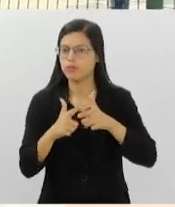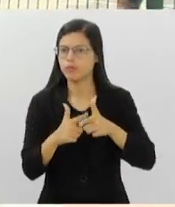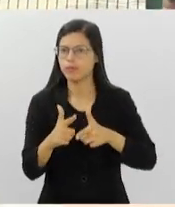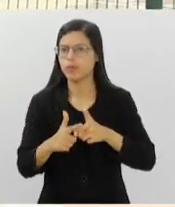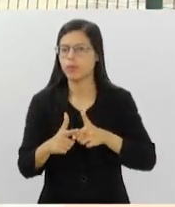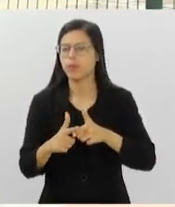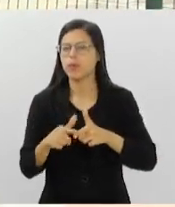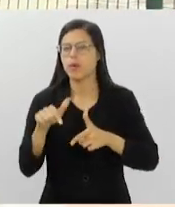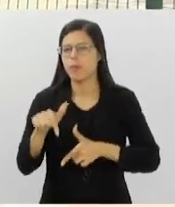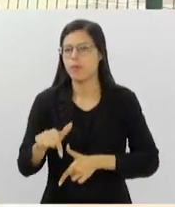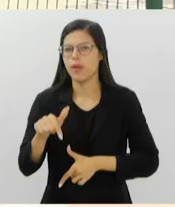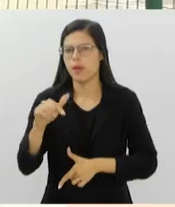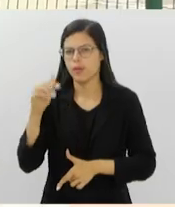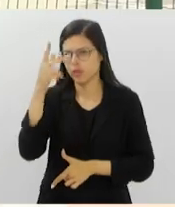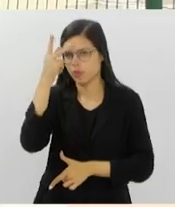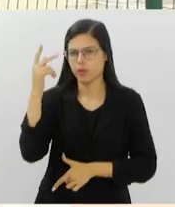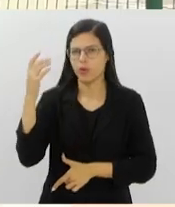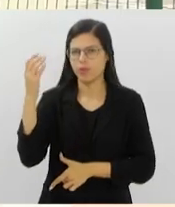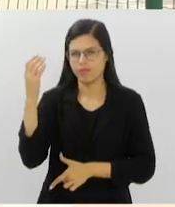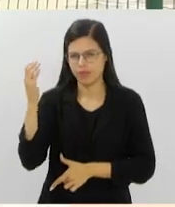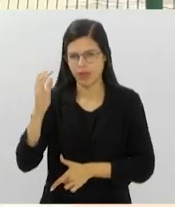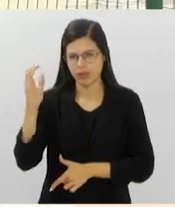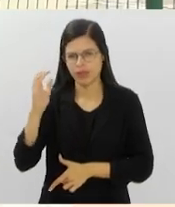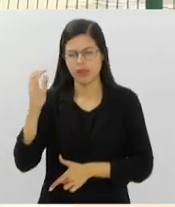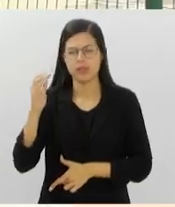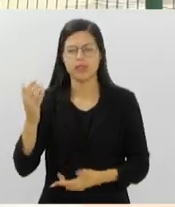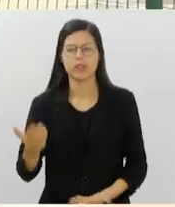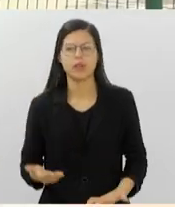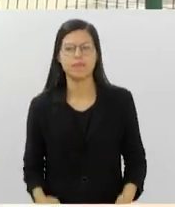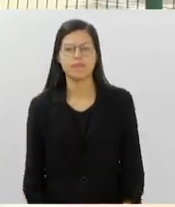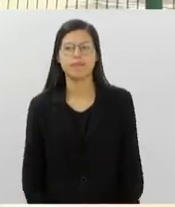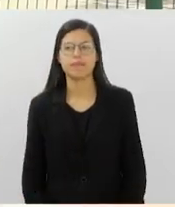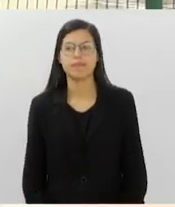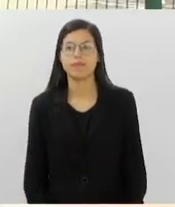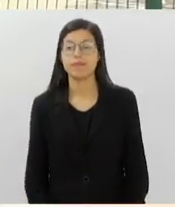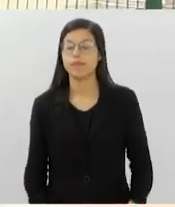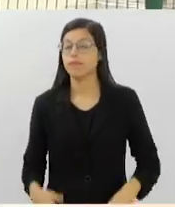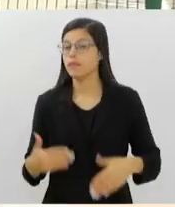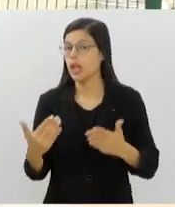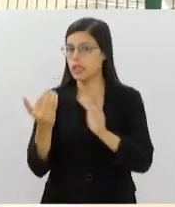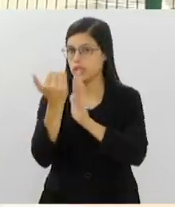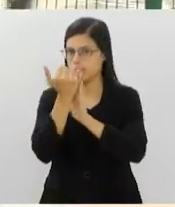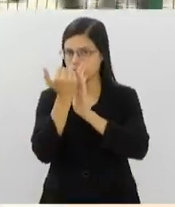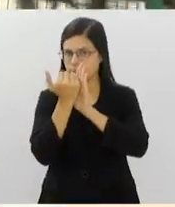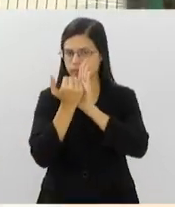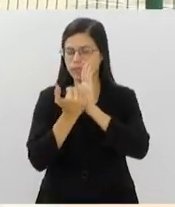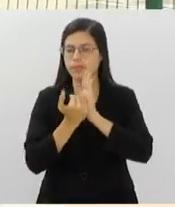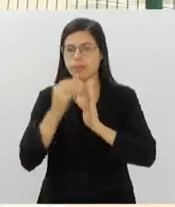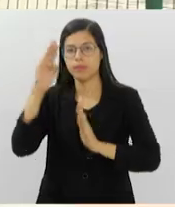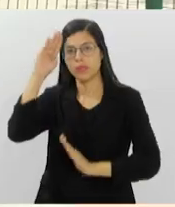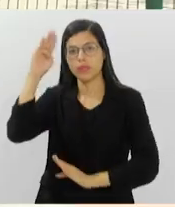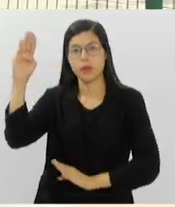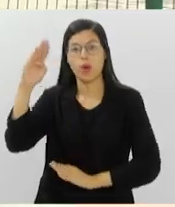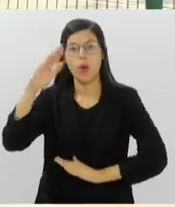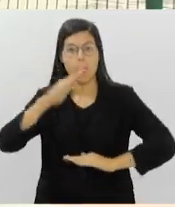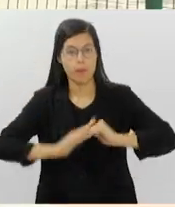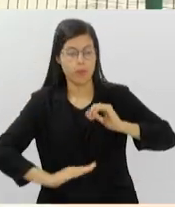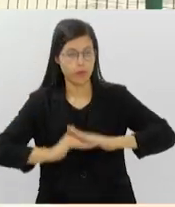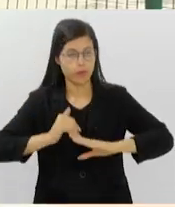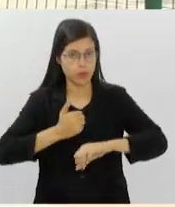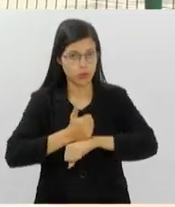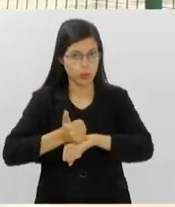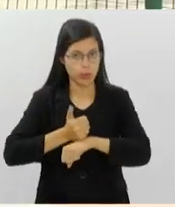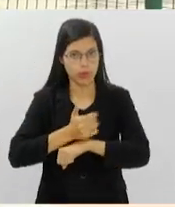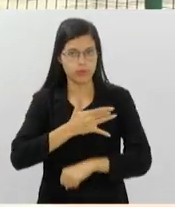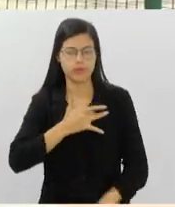científica. Quais foram os principais pontos levantados? Essa é uma cartilha voltada principalmente para profissionais de saúde e